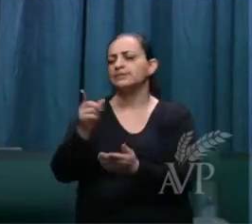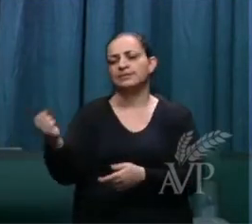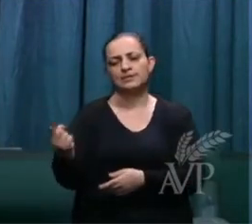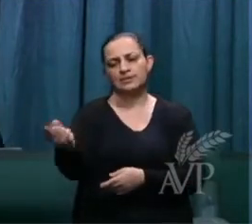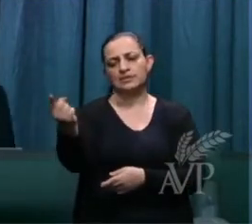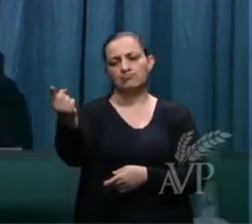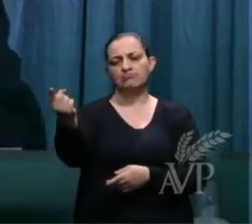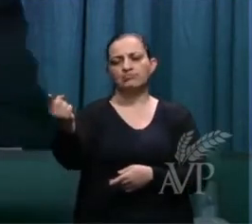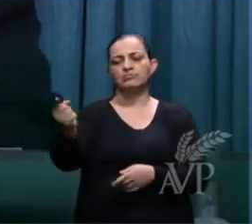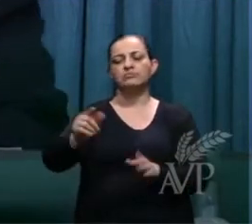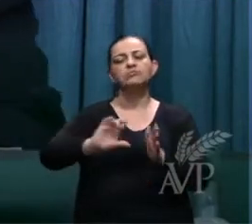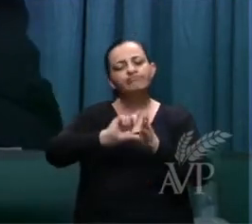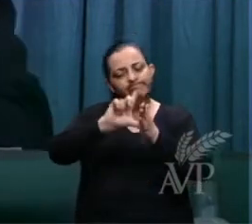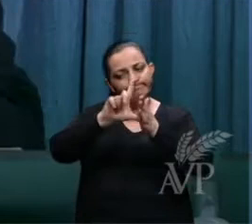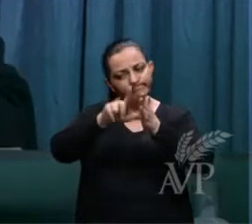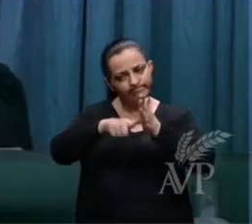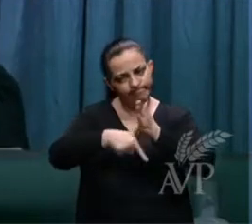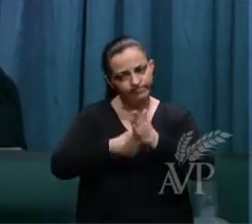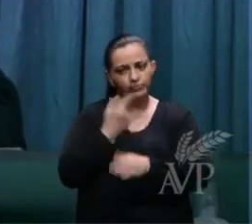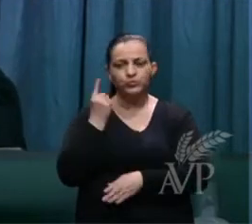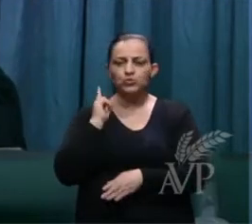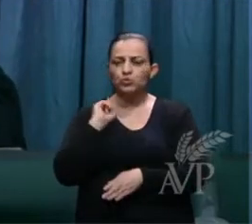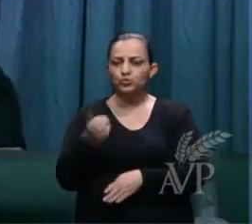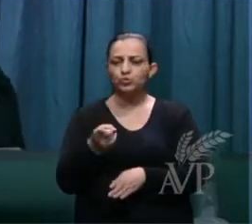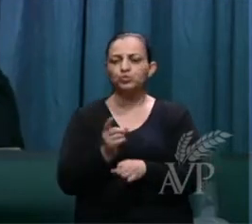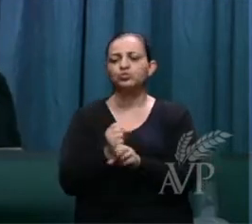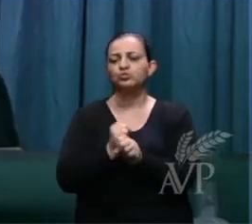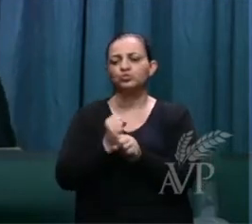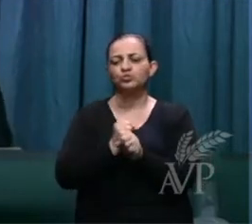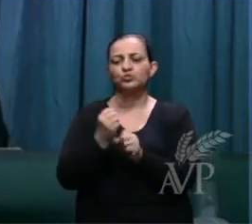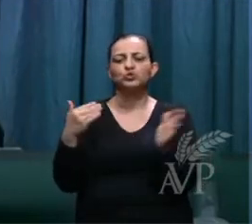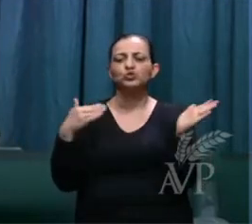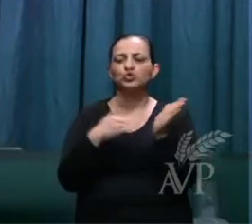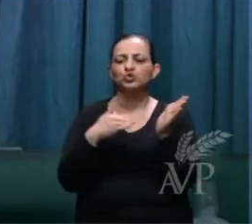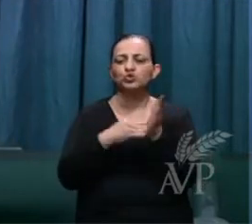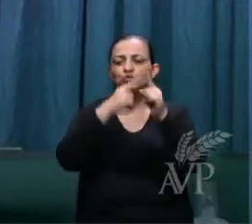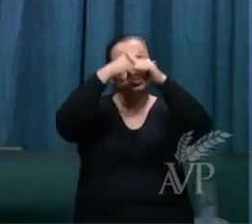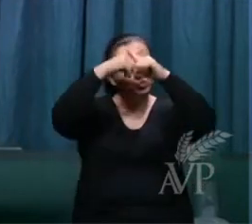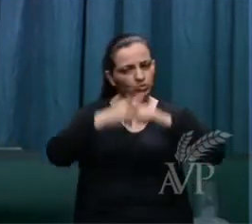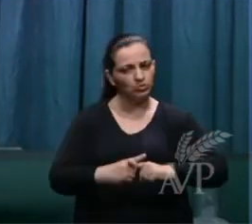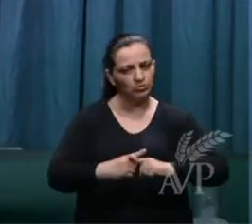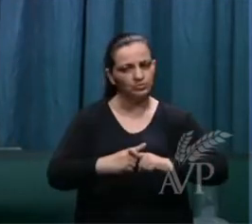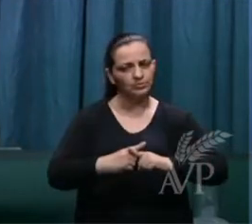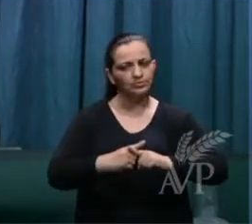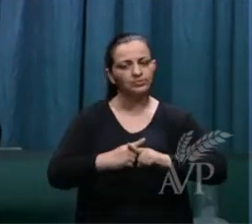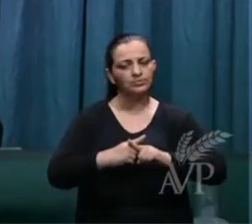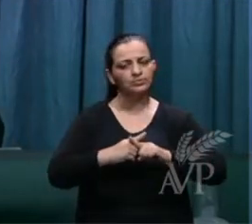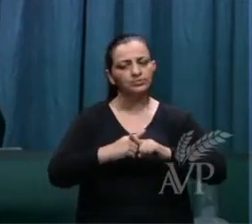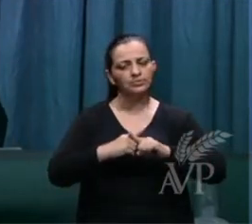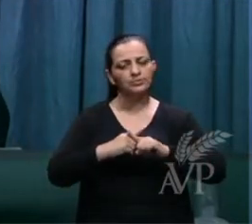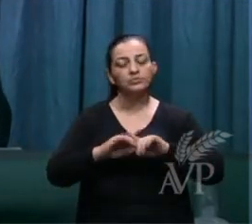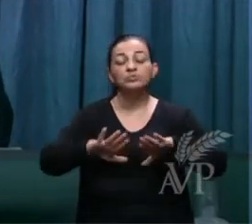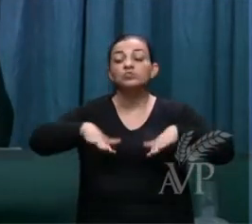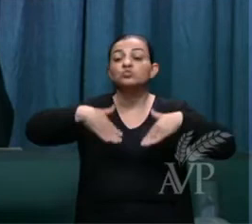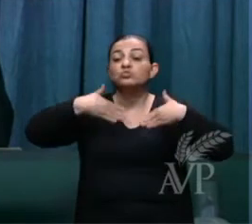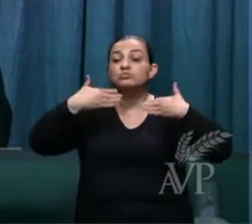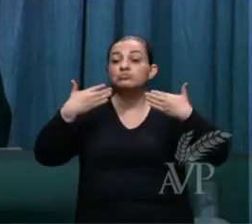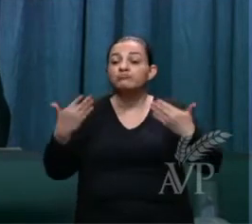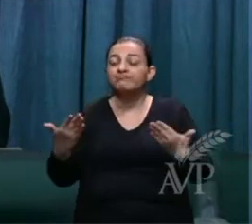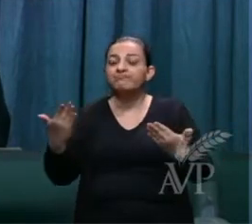Então, após o milênio, após esta última batalha, quando